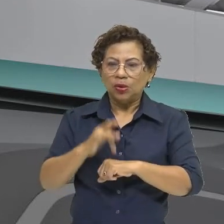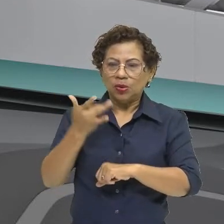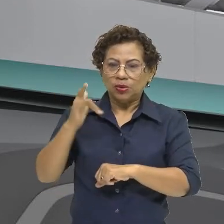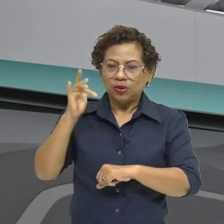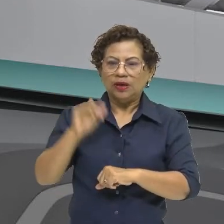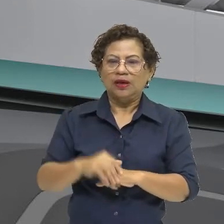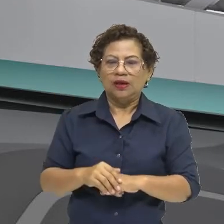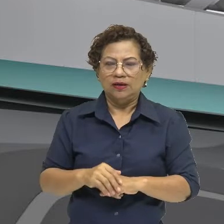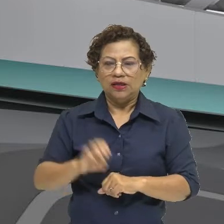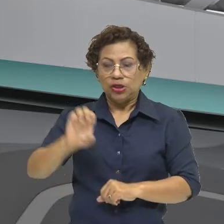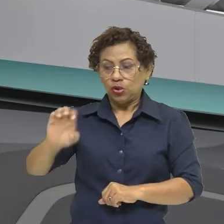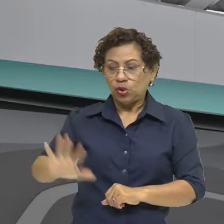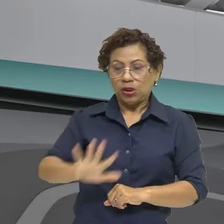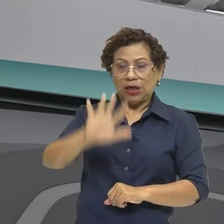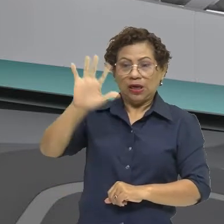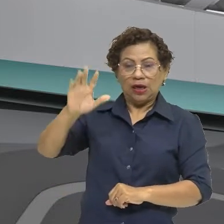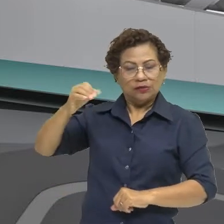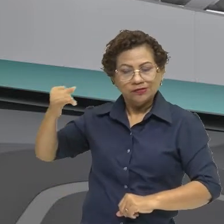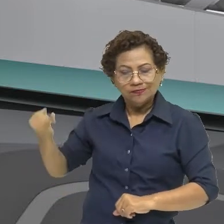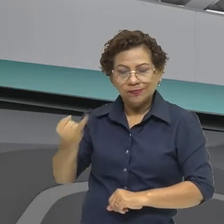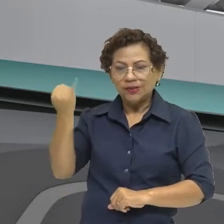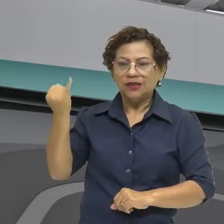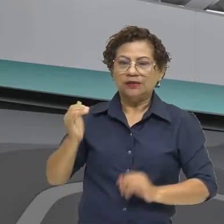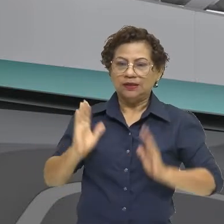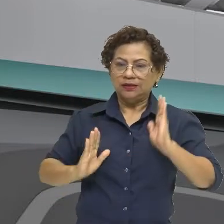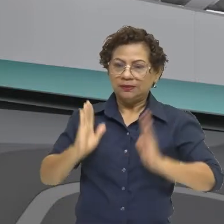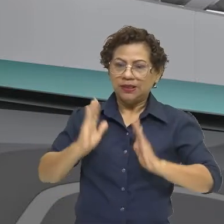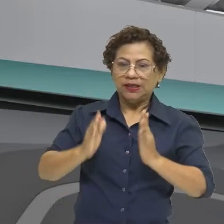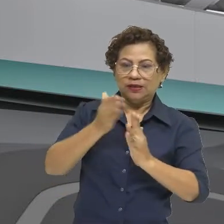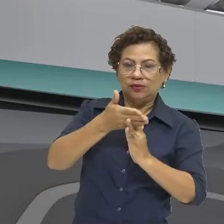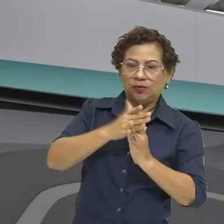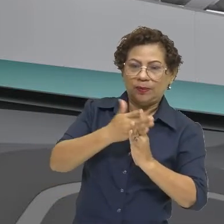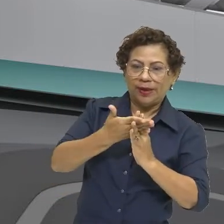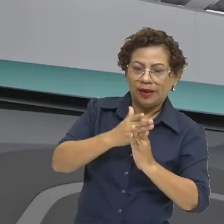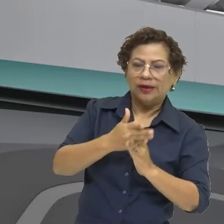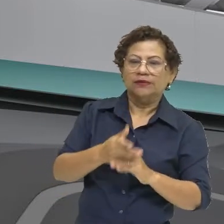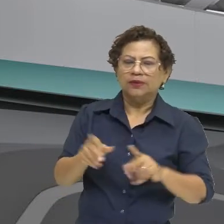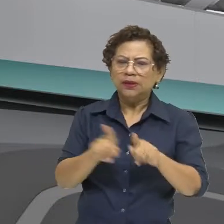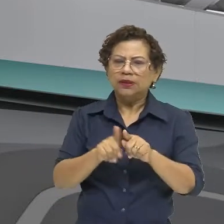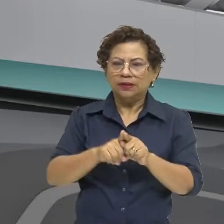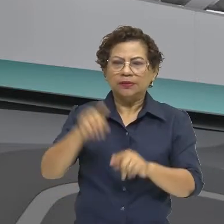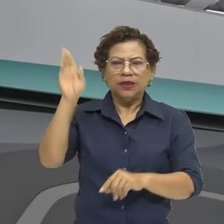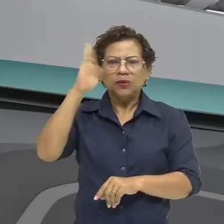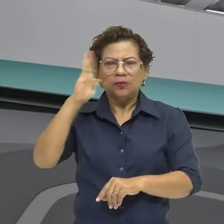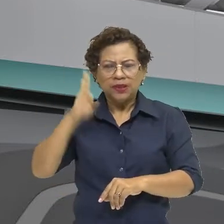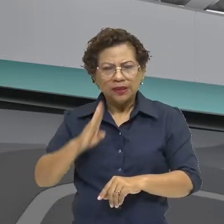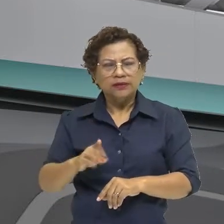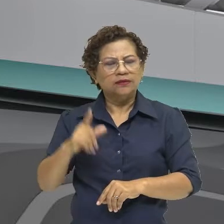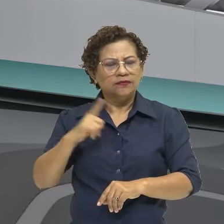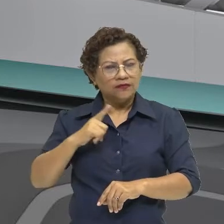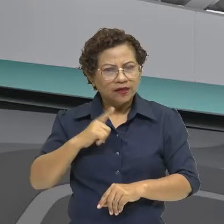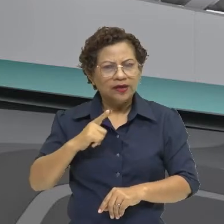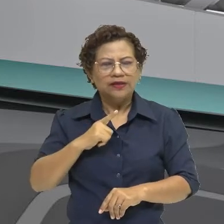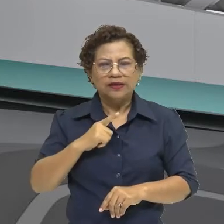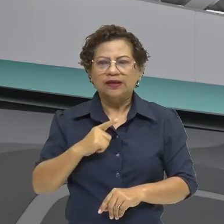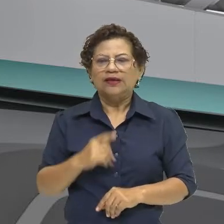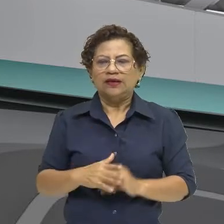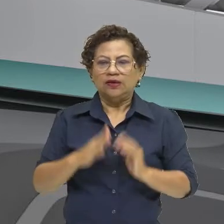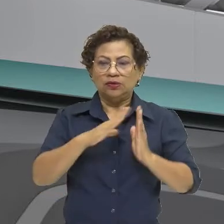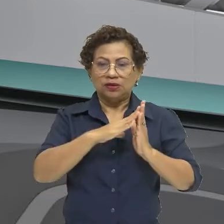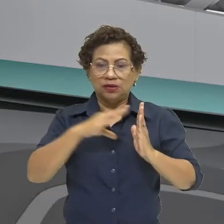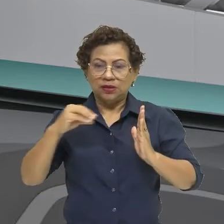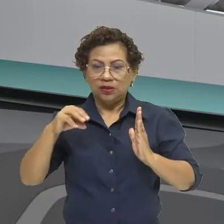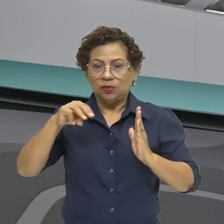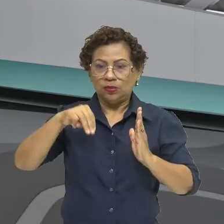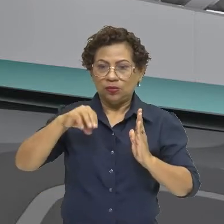berço desse movimento artístico do barroco. O Brasil também vai ter a sua simbologia, vai ter o seu modelo de barroco.